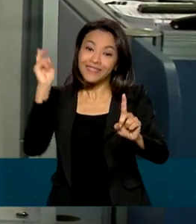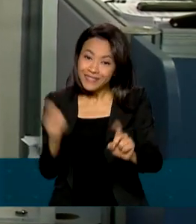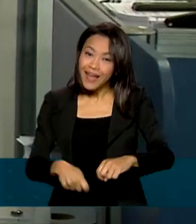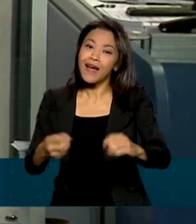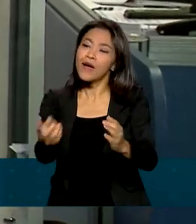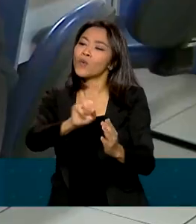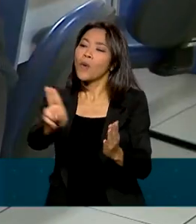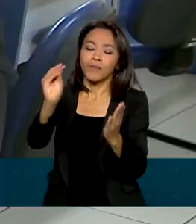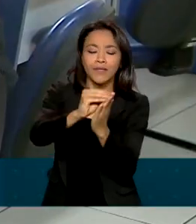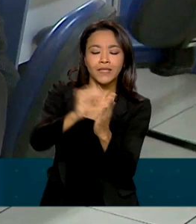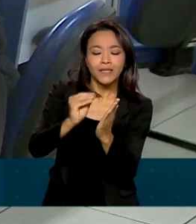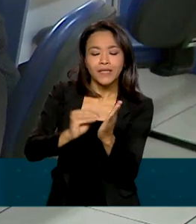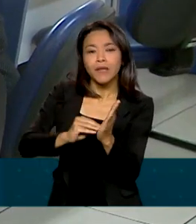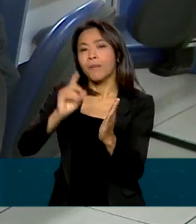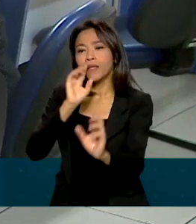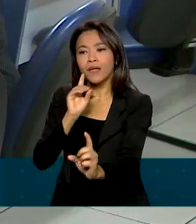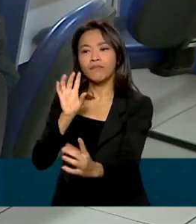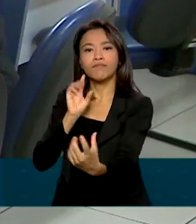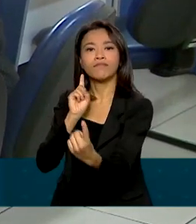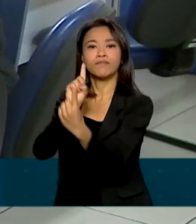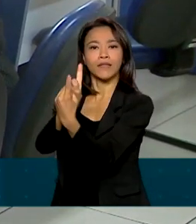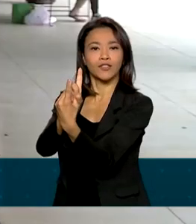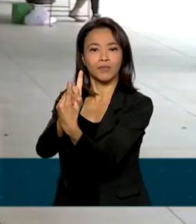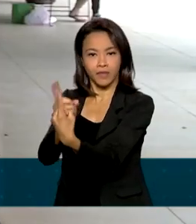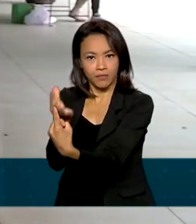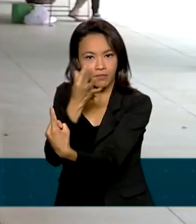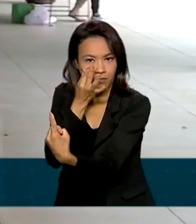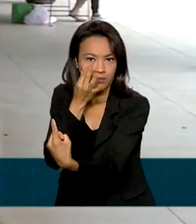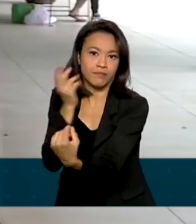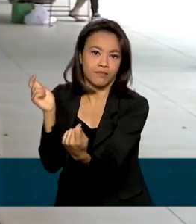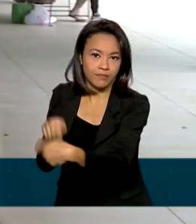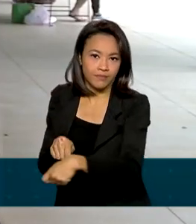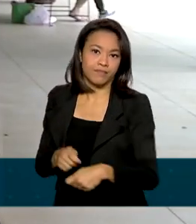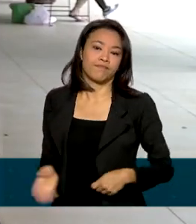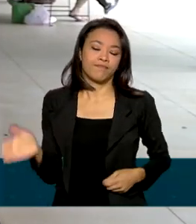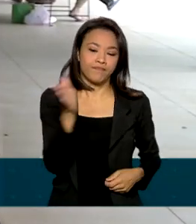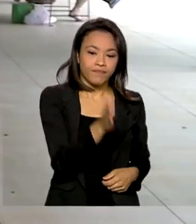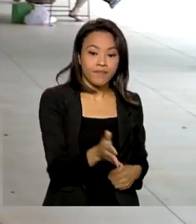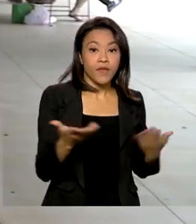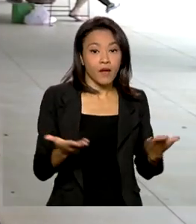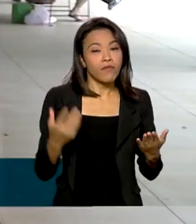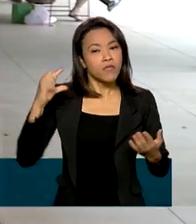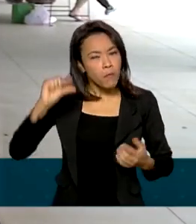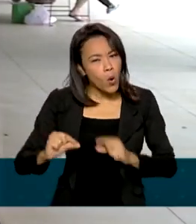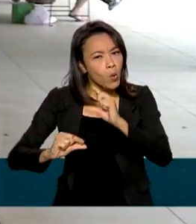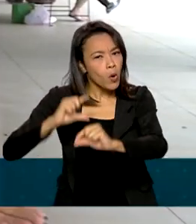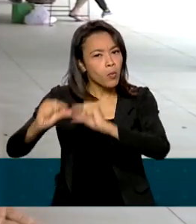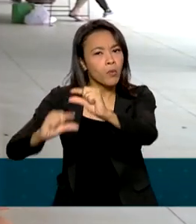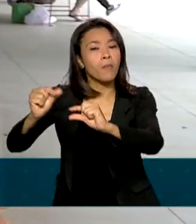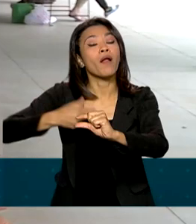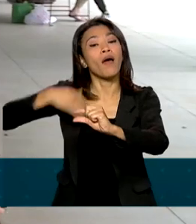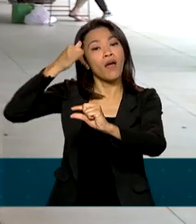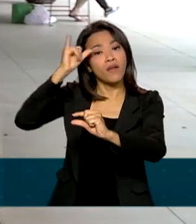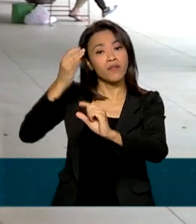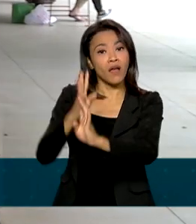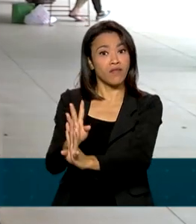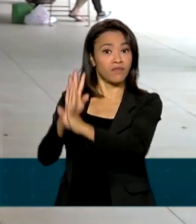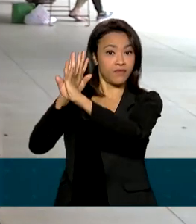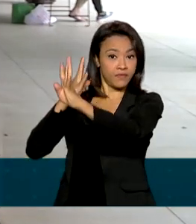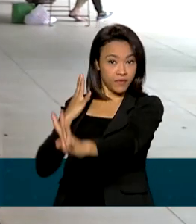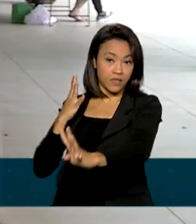INSS com atendimento presencial. O retorno será feito de maneira gradual para evitar filas externas ou